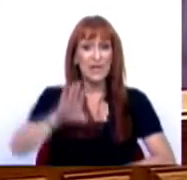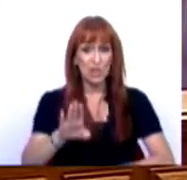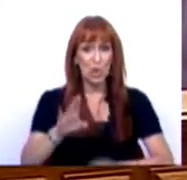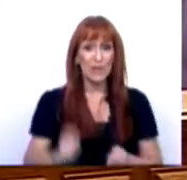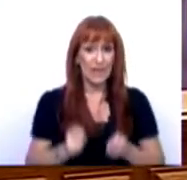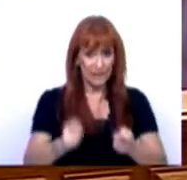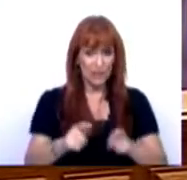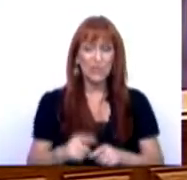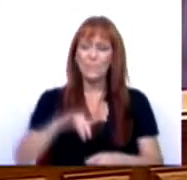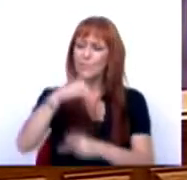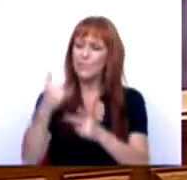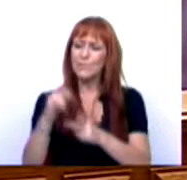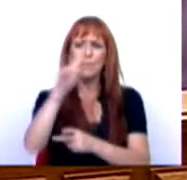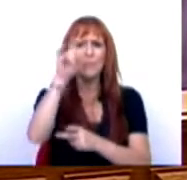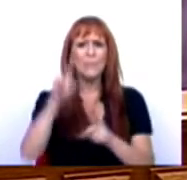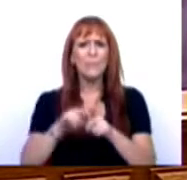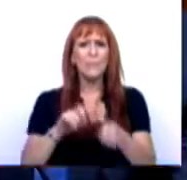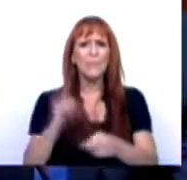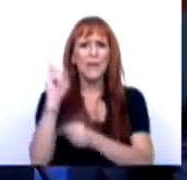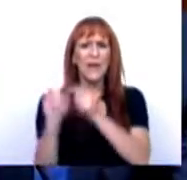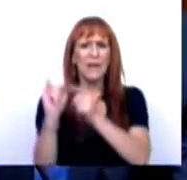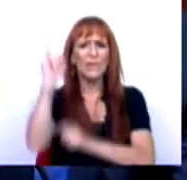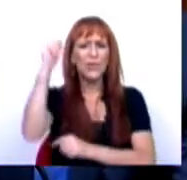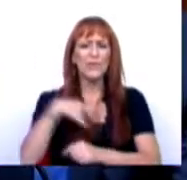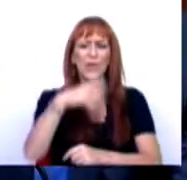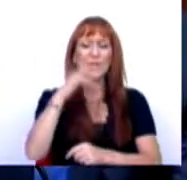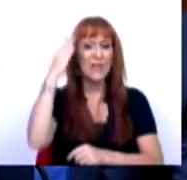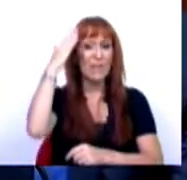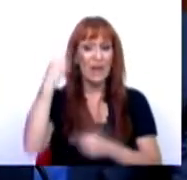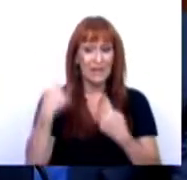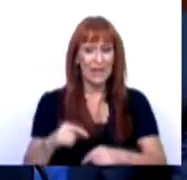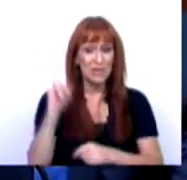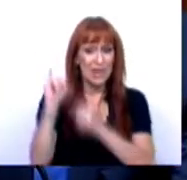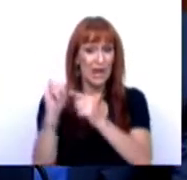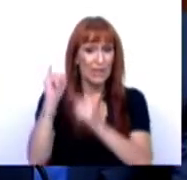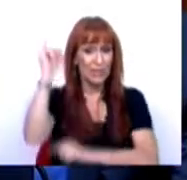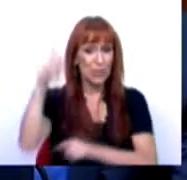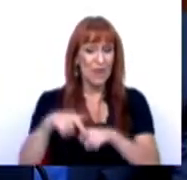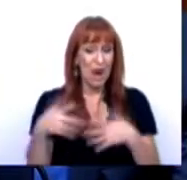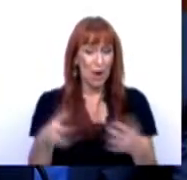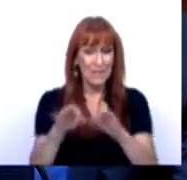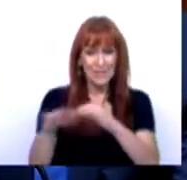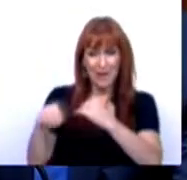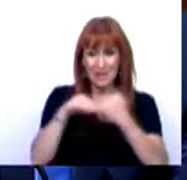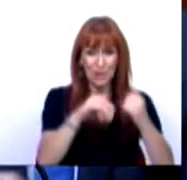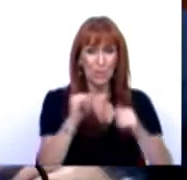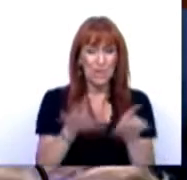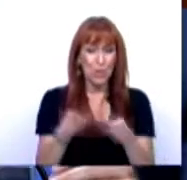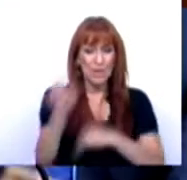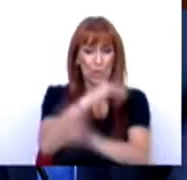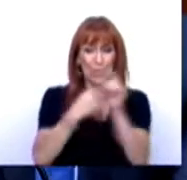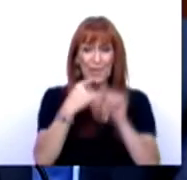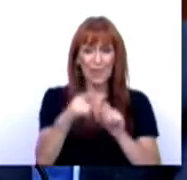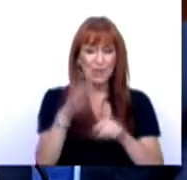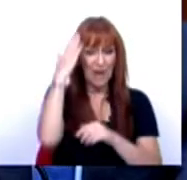Em segundo lugar, em relação à questão que coloca com a inflação, queria-lhe dar nota que a estimativa que temos para a inflação é neste momento igual à estimativa da Comissão Europeia